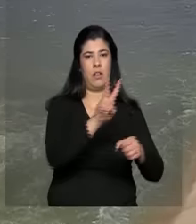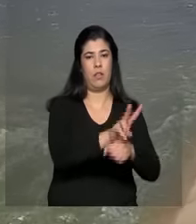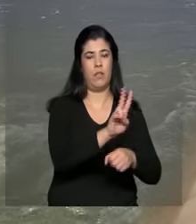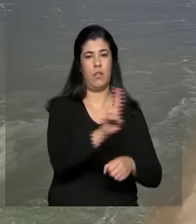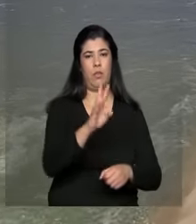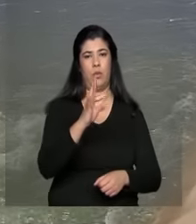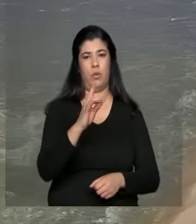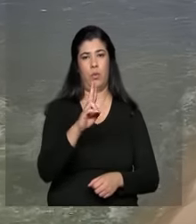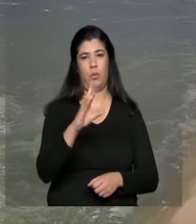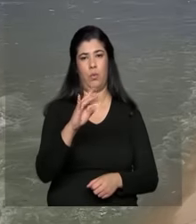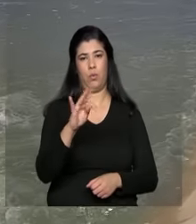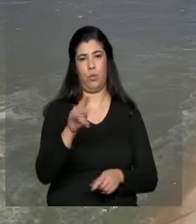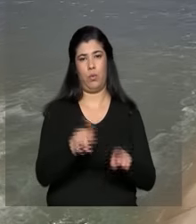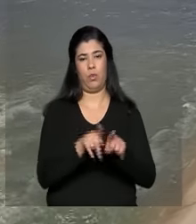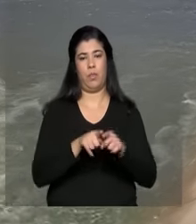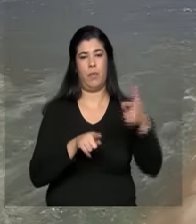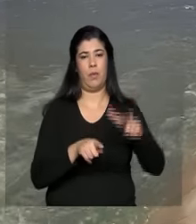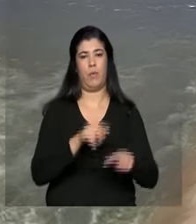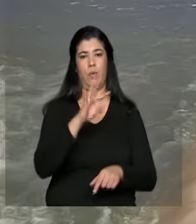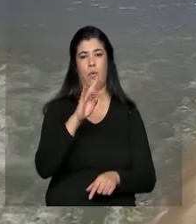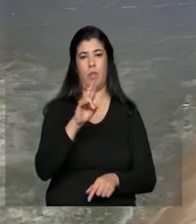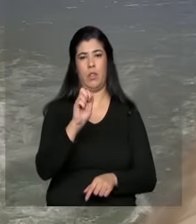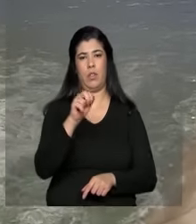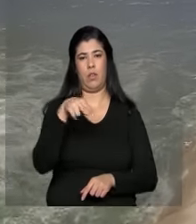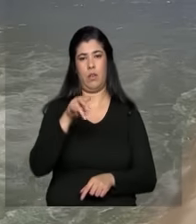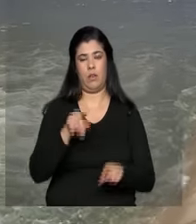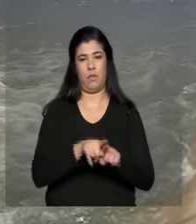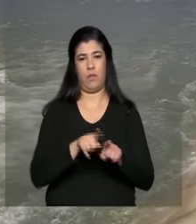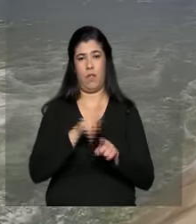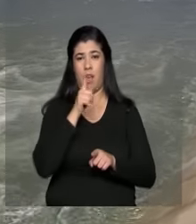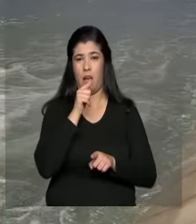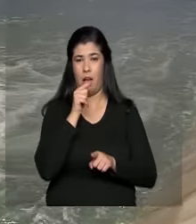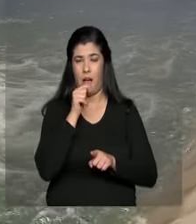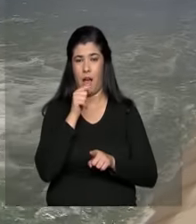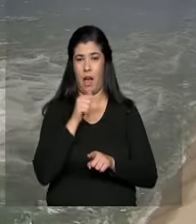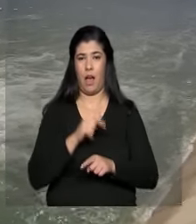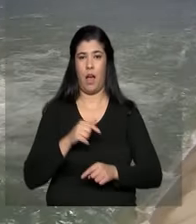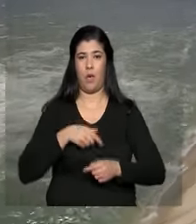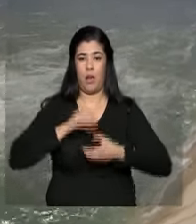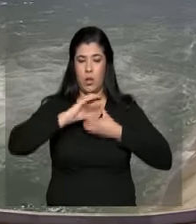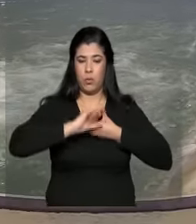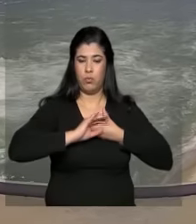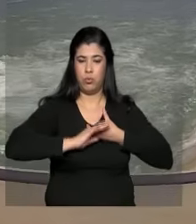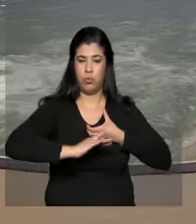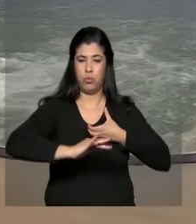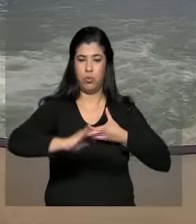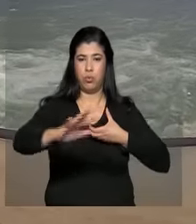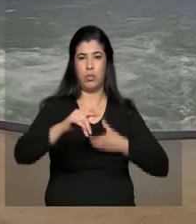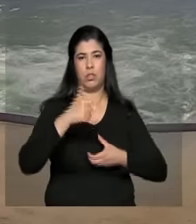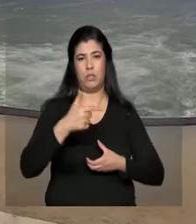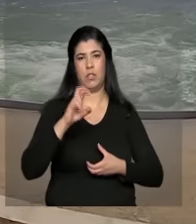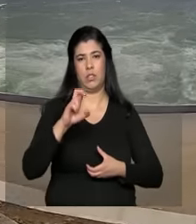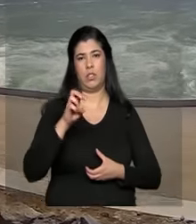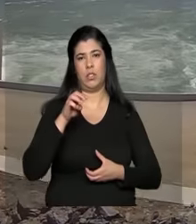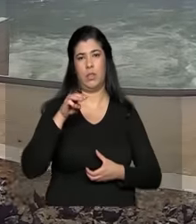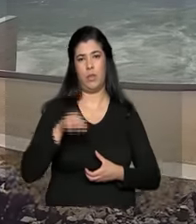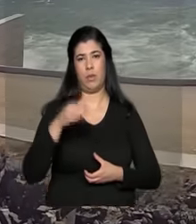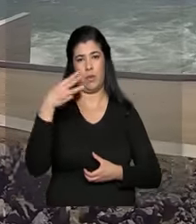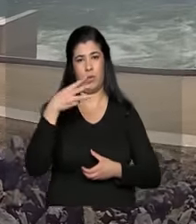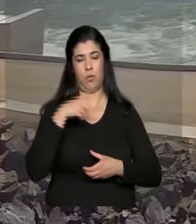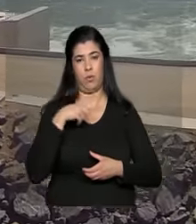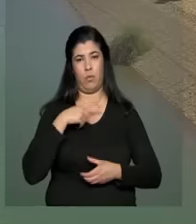Nova. A água que vai ser impulsionada a uma vazão de 25 metros cúbicos por segundo percorrerá quase